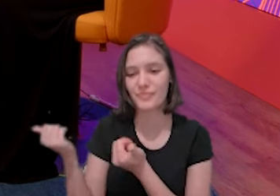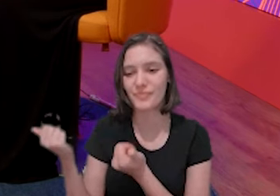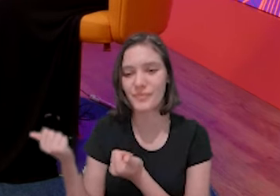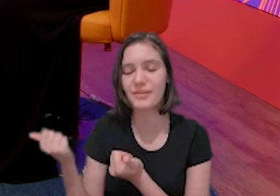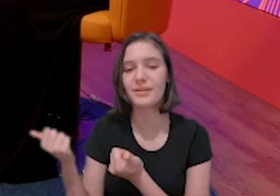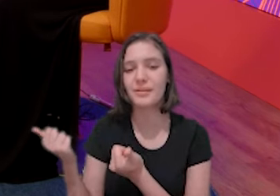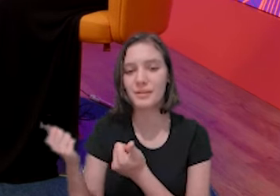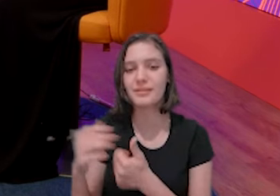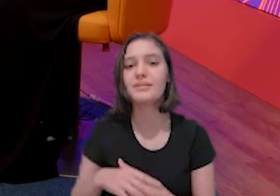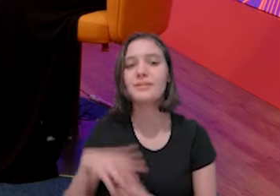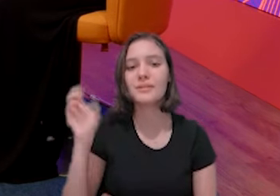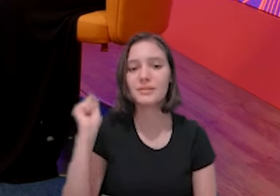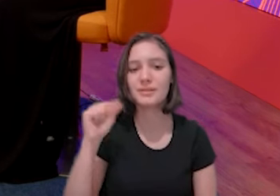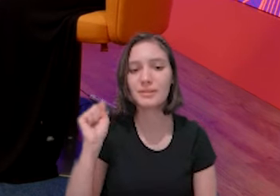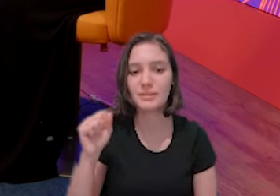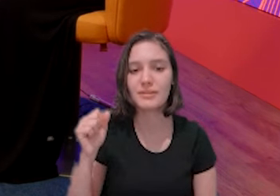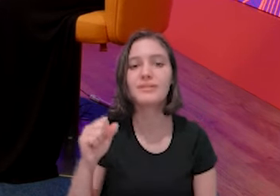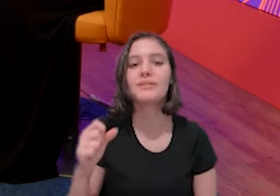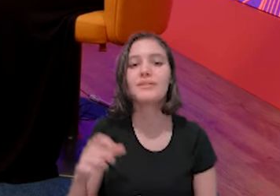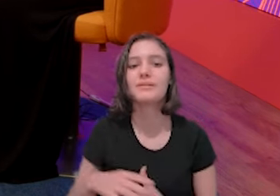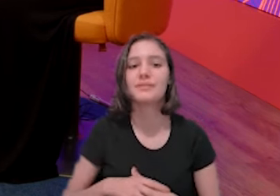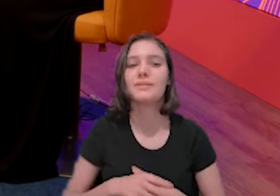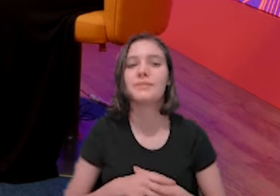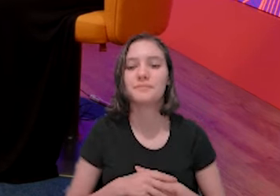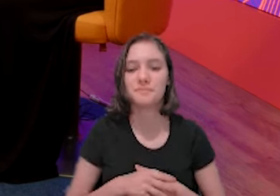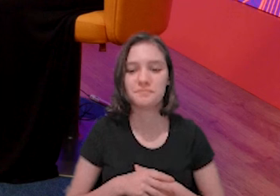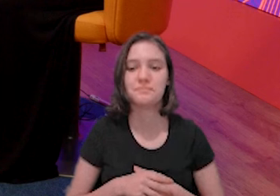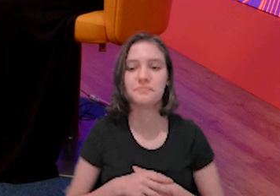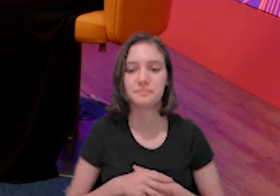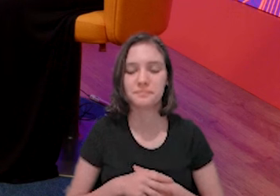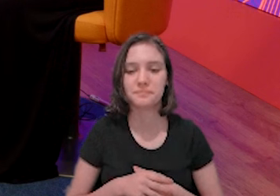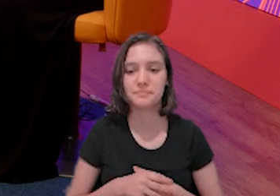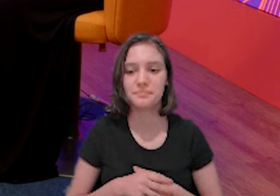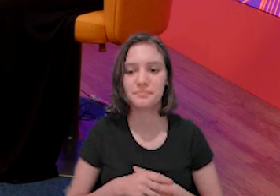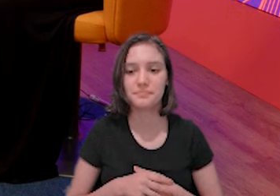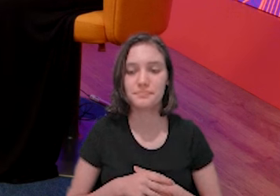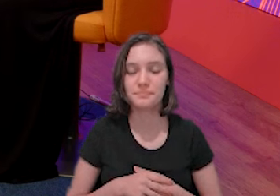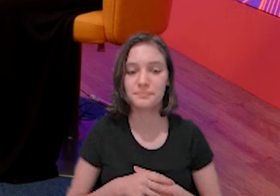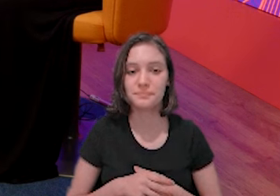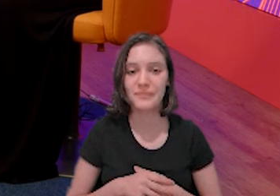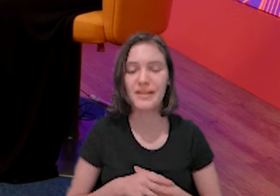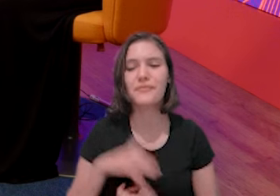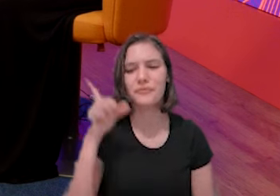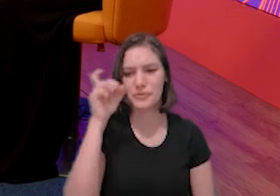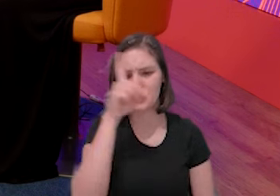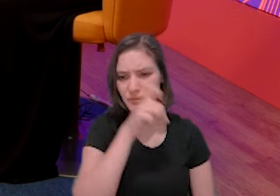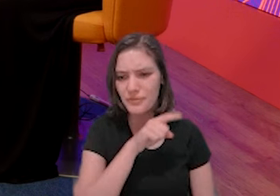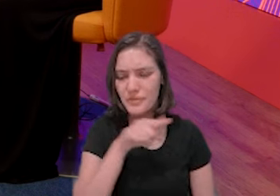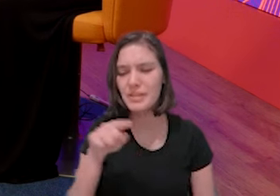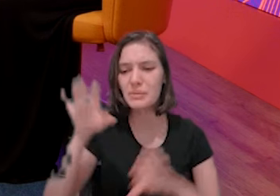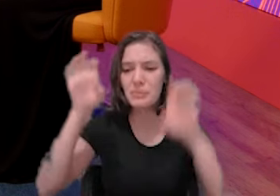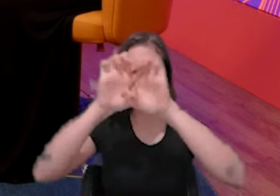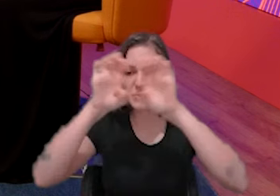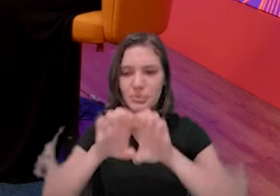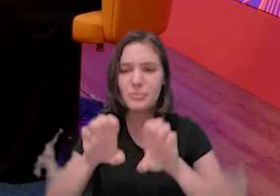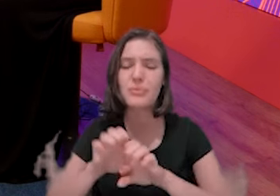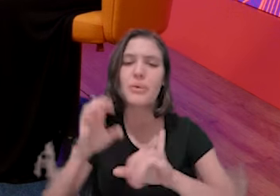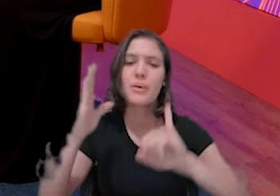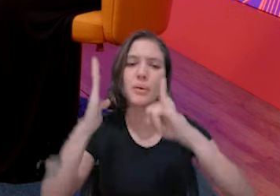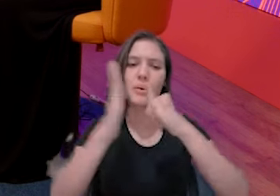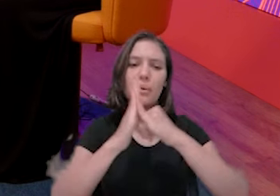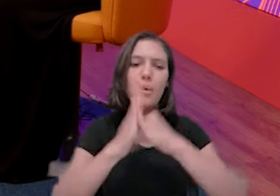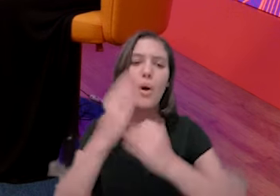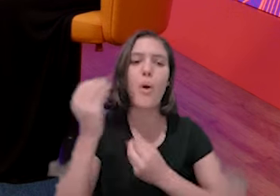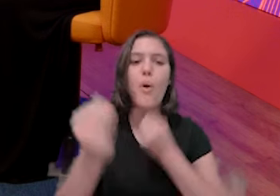E foi difícil estruturar a sua imobiliária? Qual foi o maior desafio que você teve? Me adaptar. É?